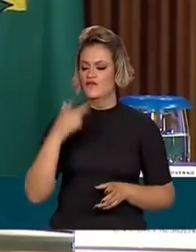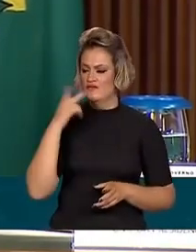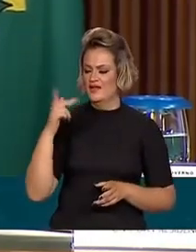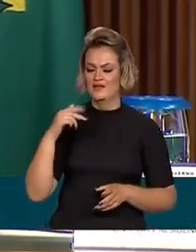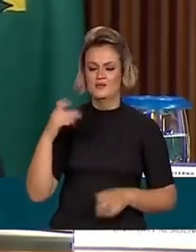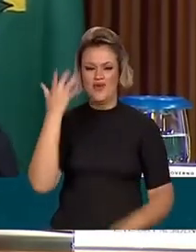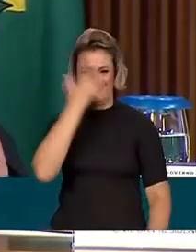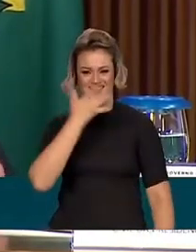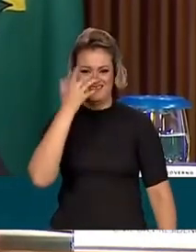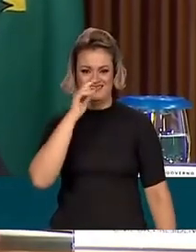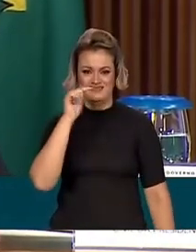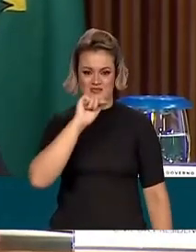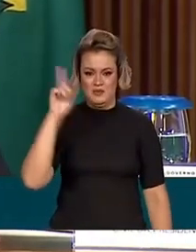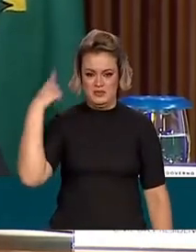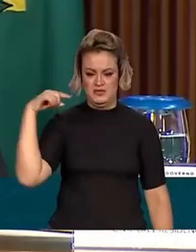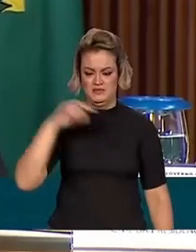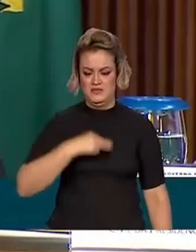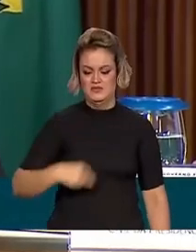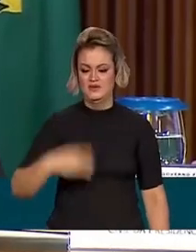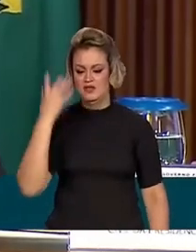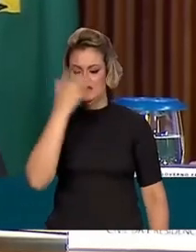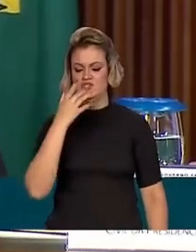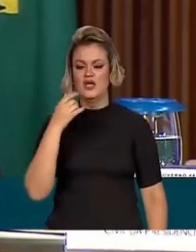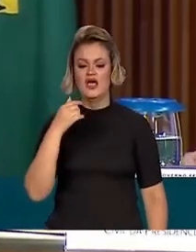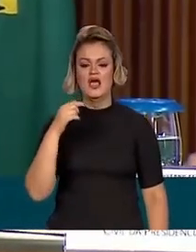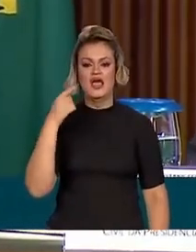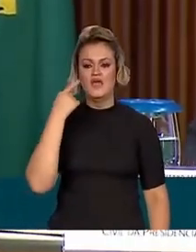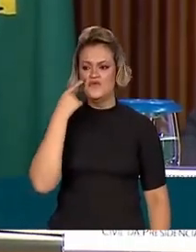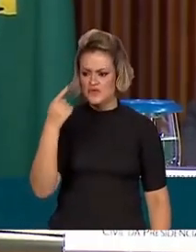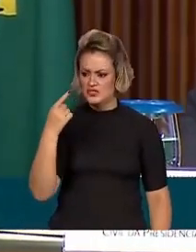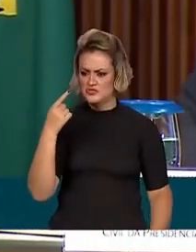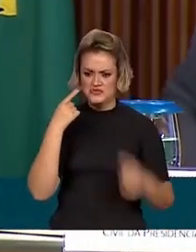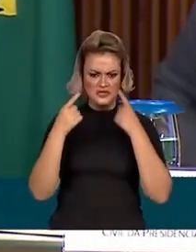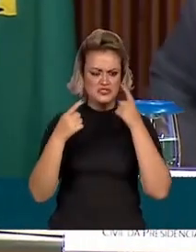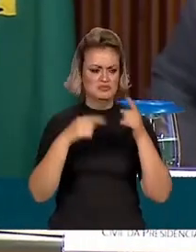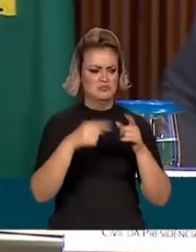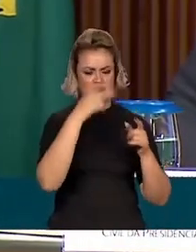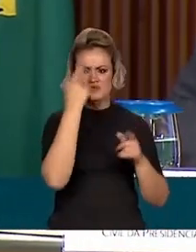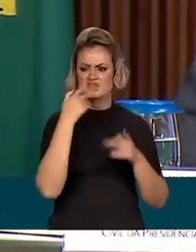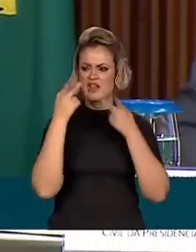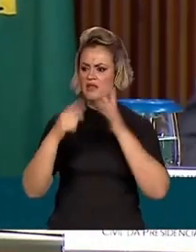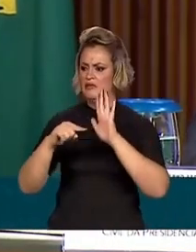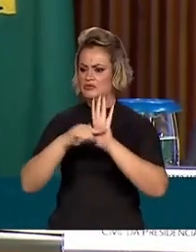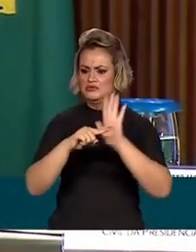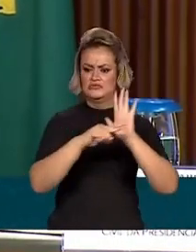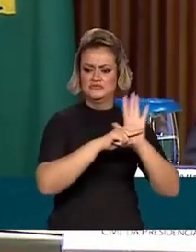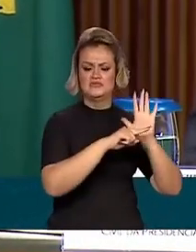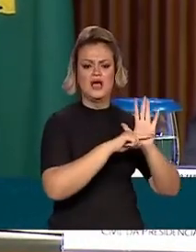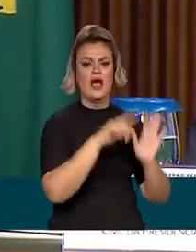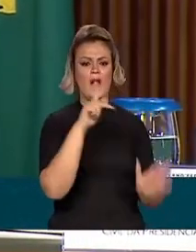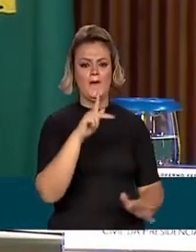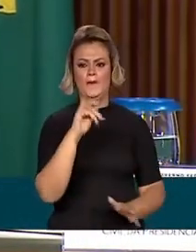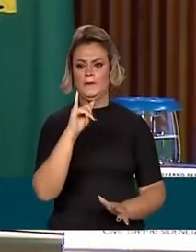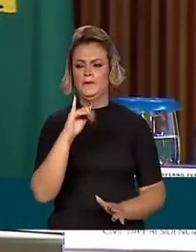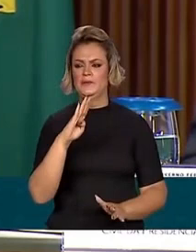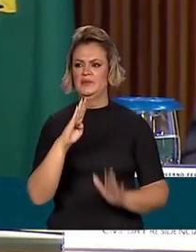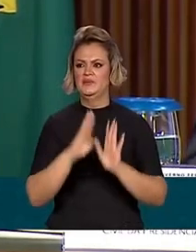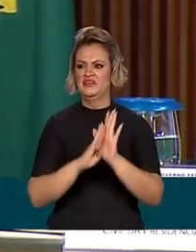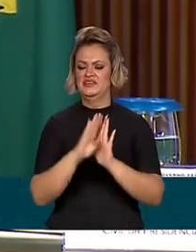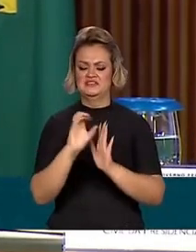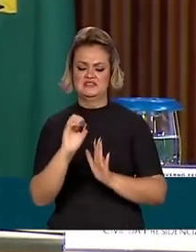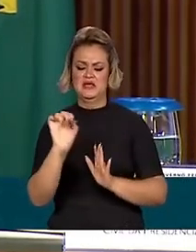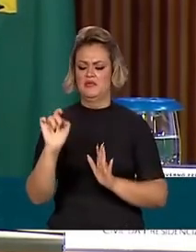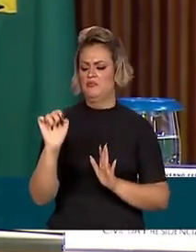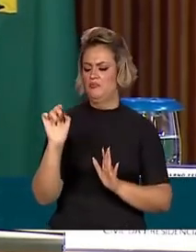Haddad na semana passada que eu não concordo com as avaliações negativas de que o PIB vai crescer 0,1% das